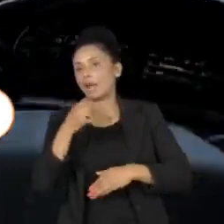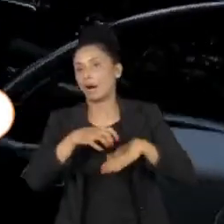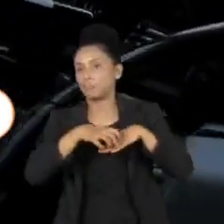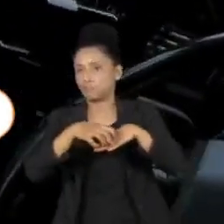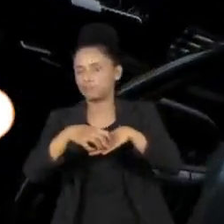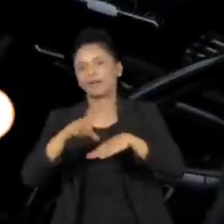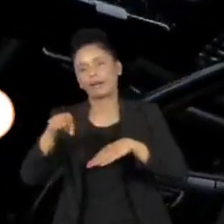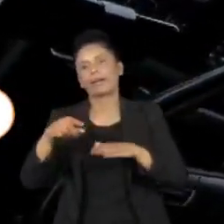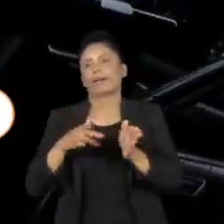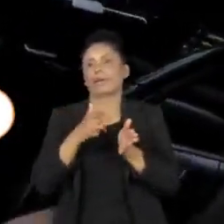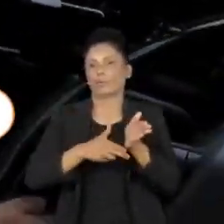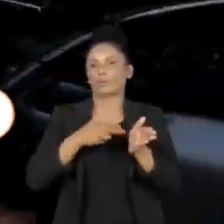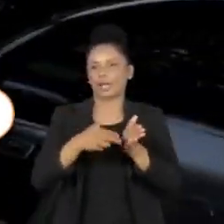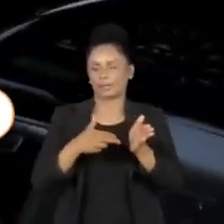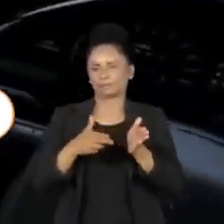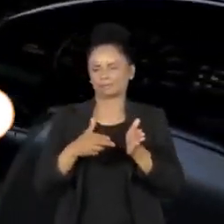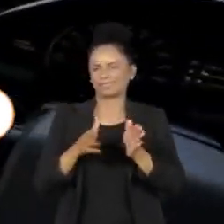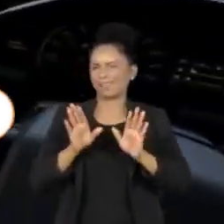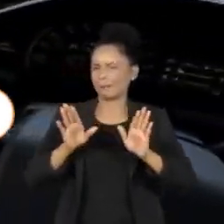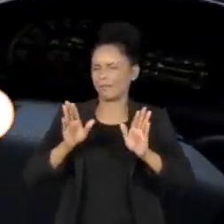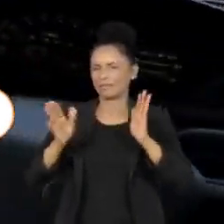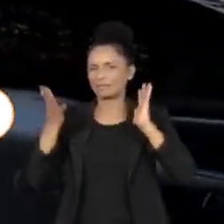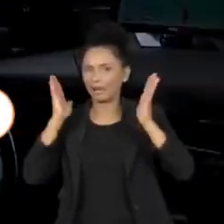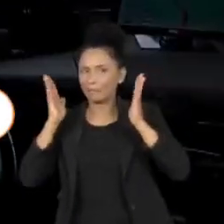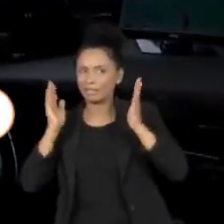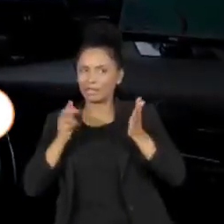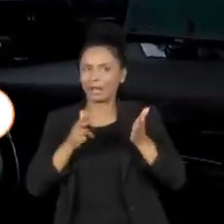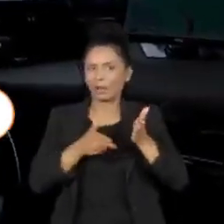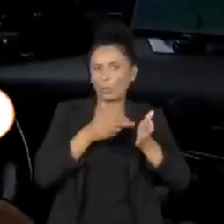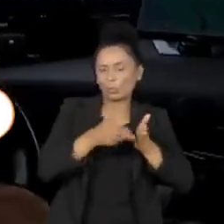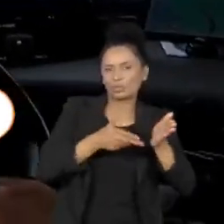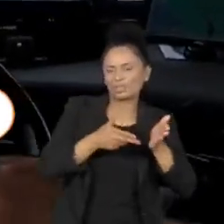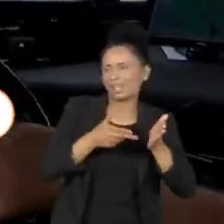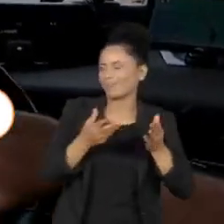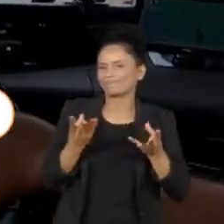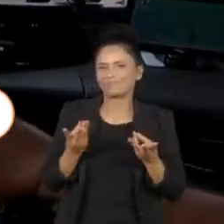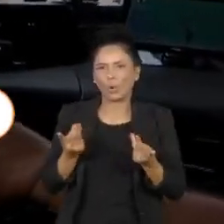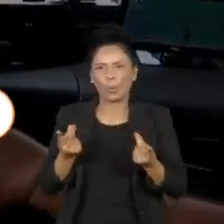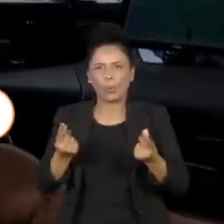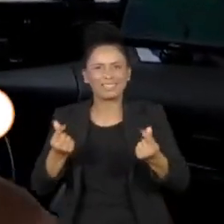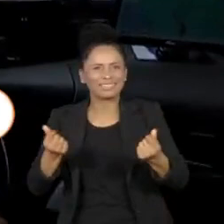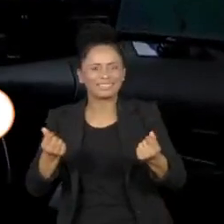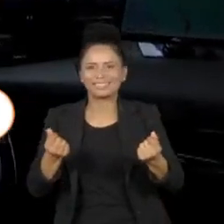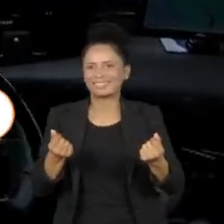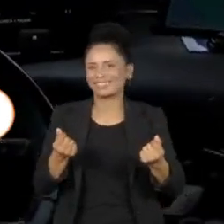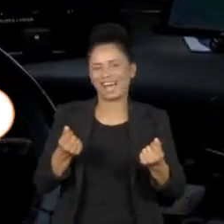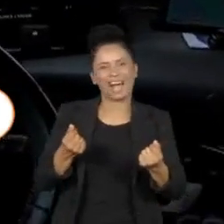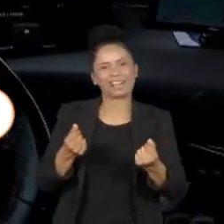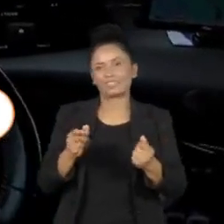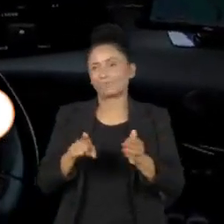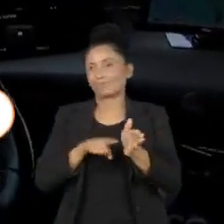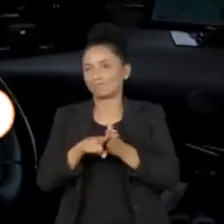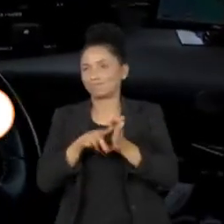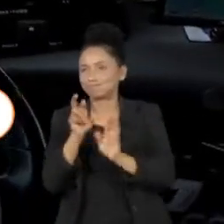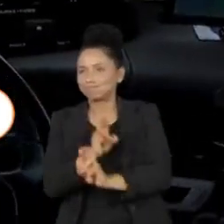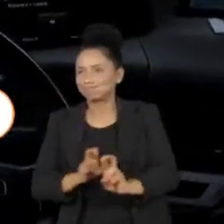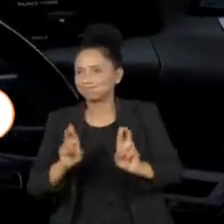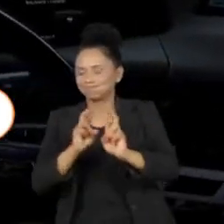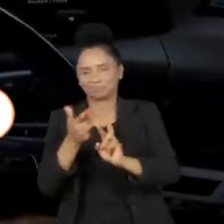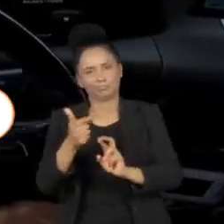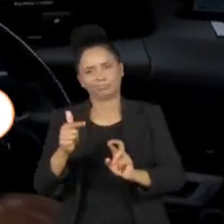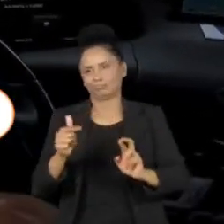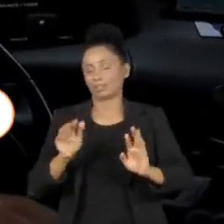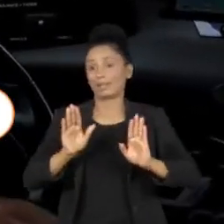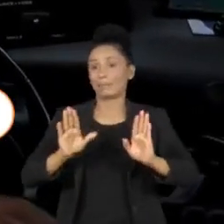para a troca do caminhão pelo trem não passa necessariamente pela qualidade dos sistemas de ferrovia. Isso porque para